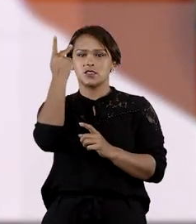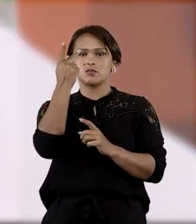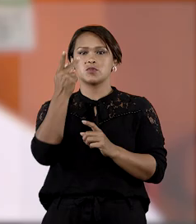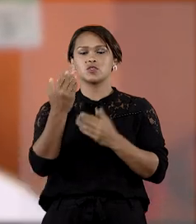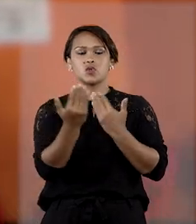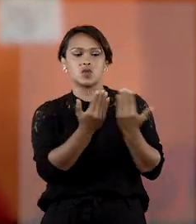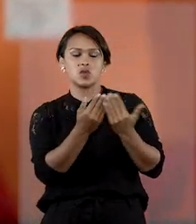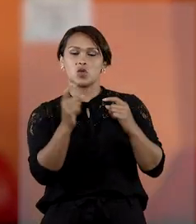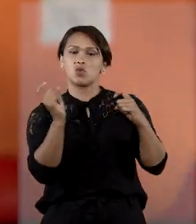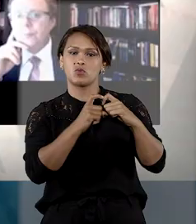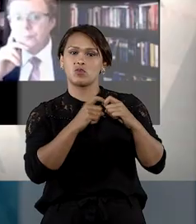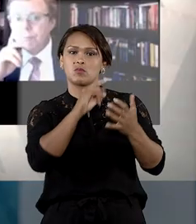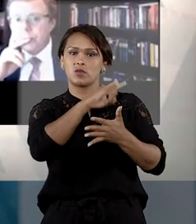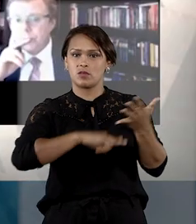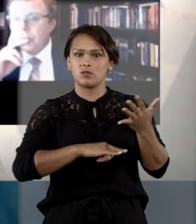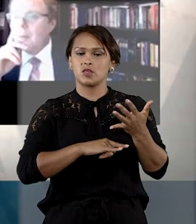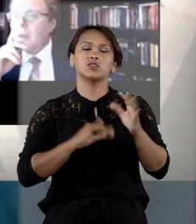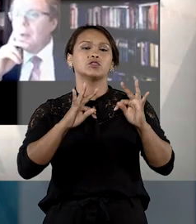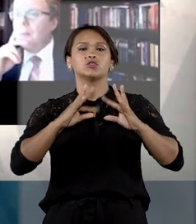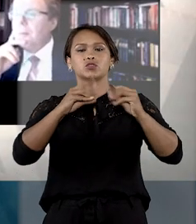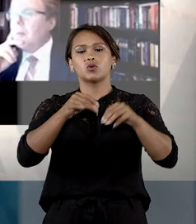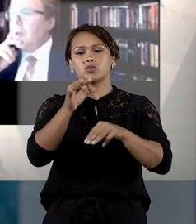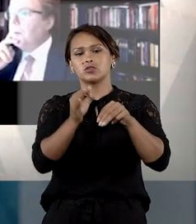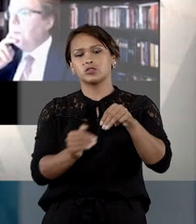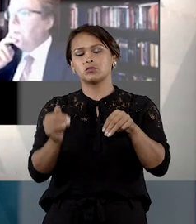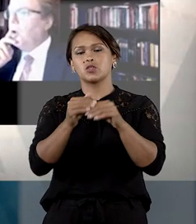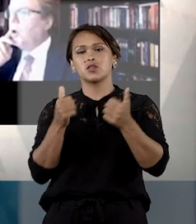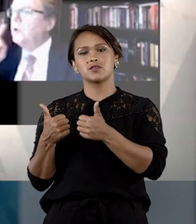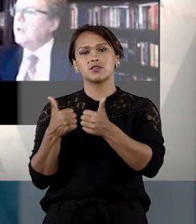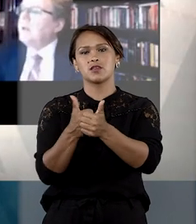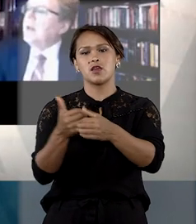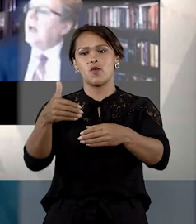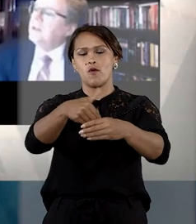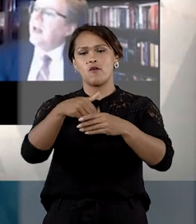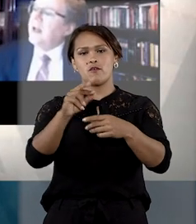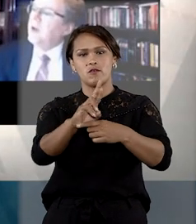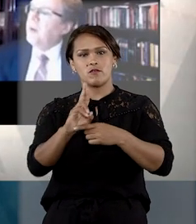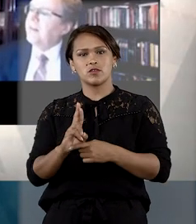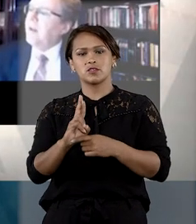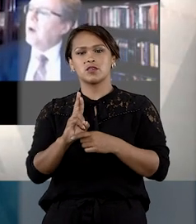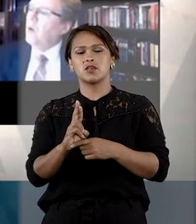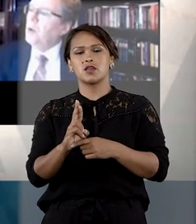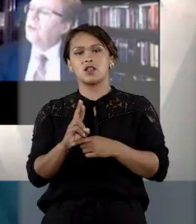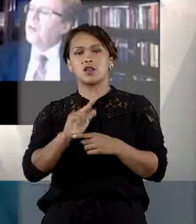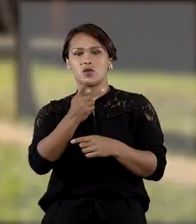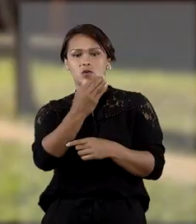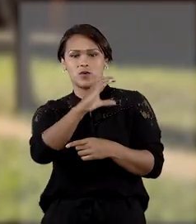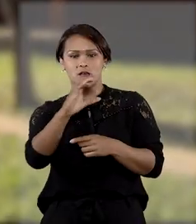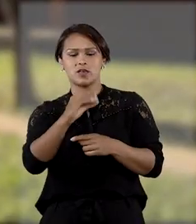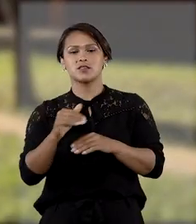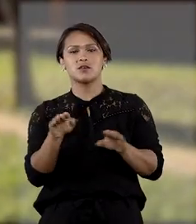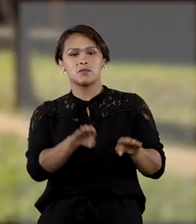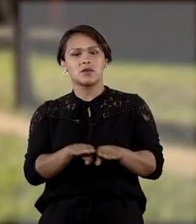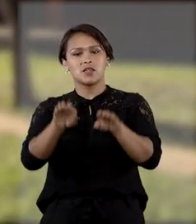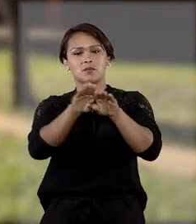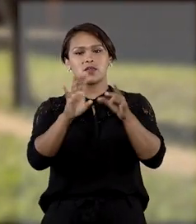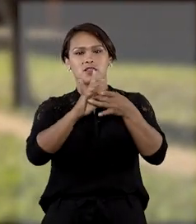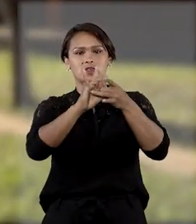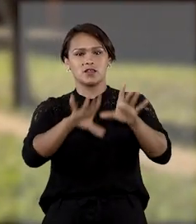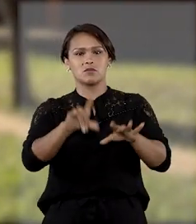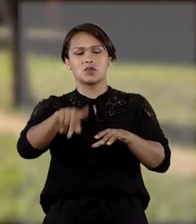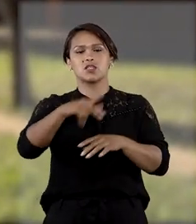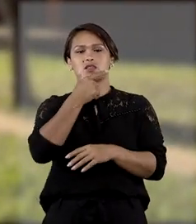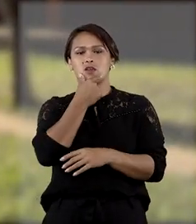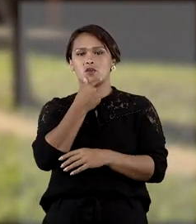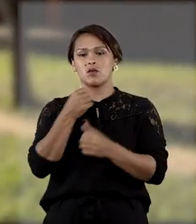e com parecer médico. Por unanimidade, os ministros seguiram o voto da relatora e concederam habeas corpus para manter o paciente em